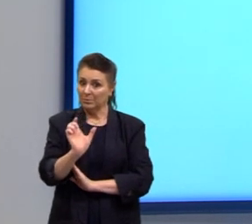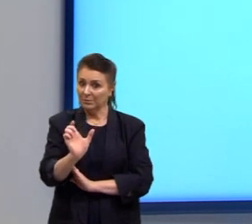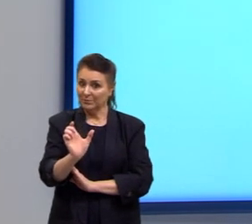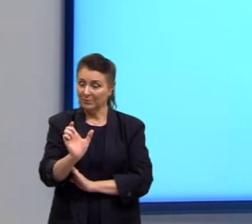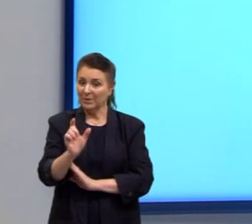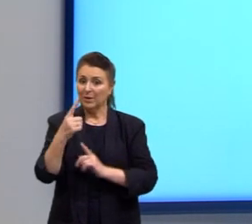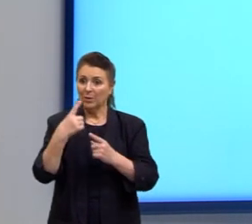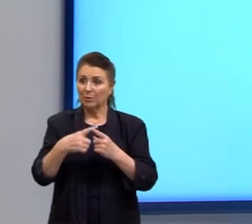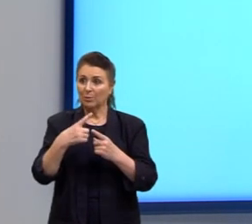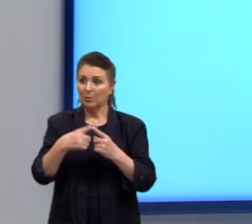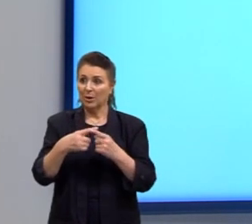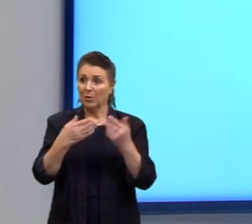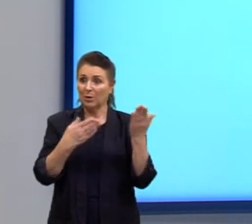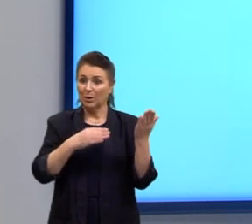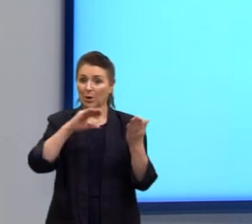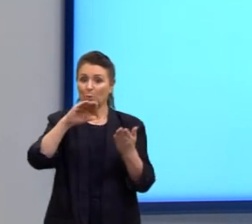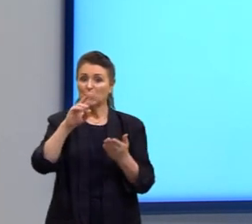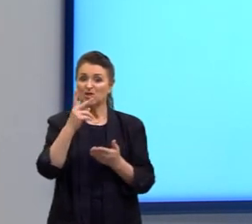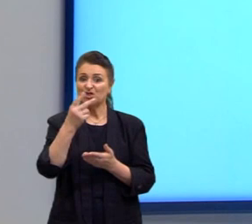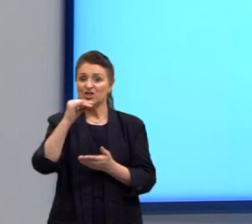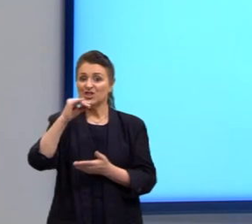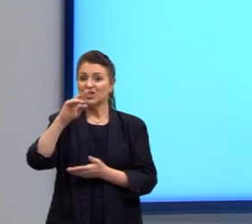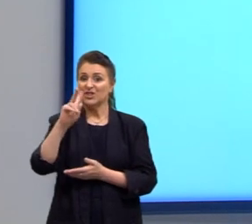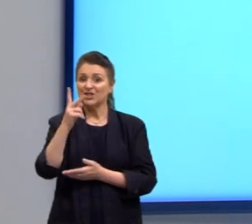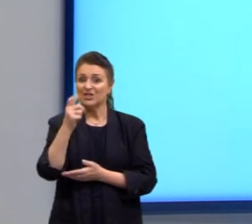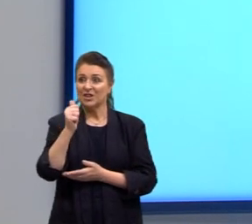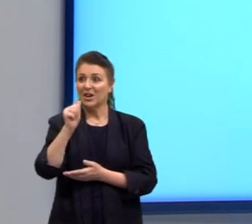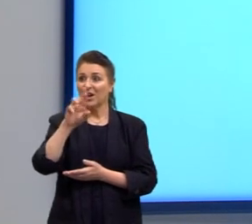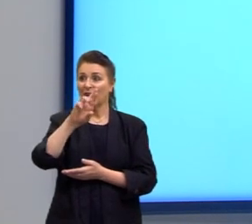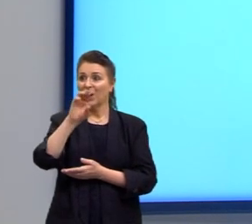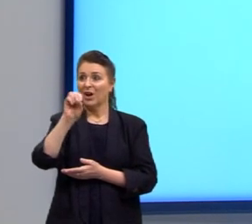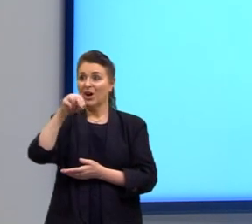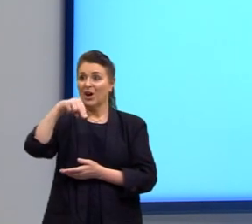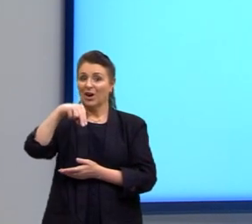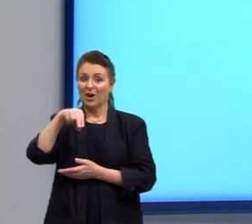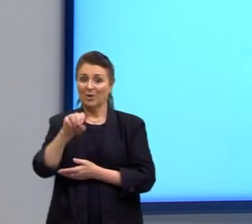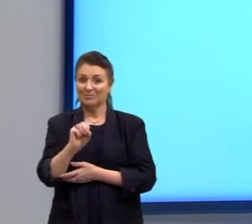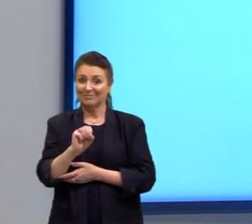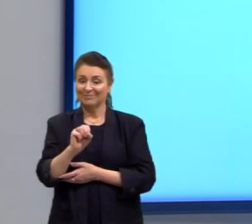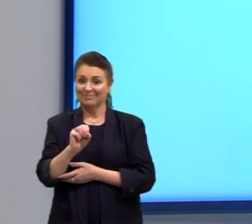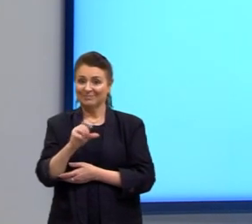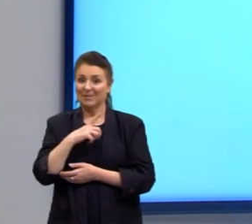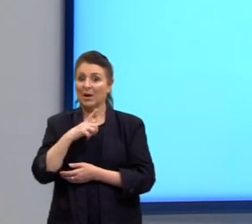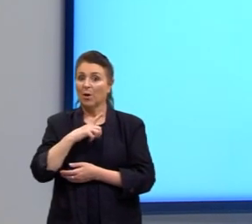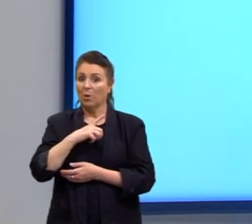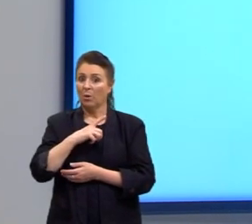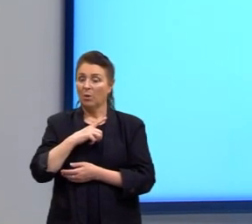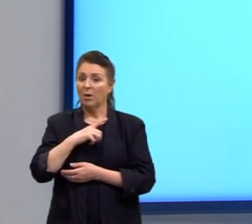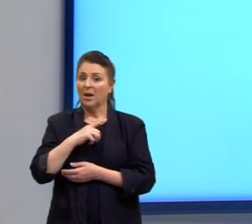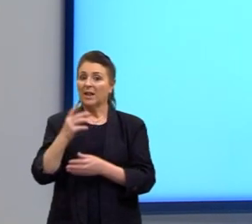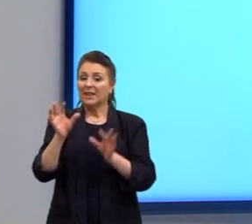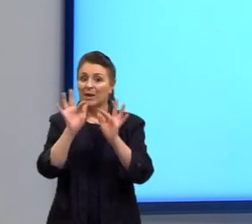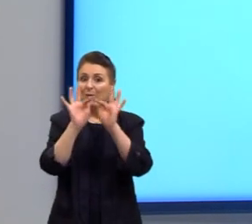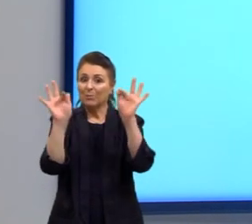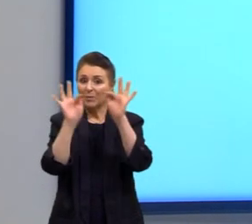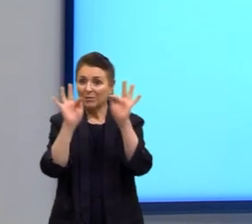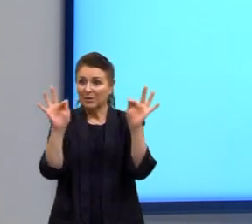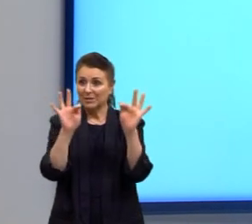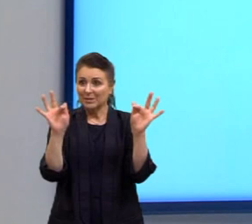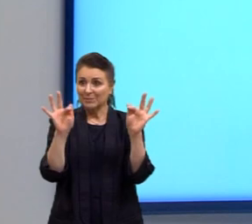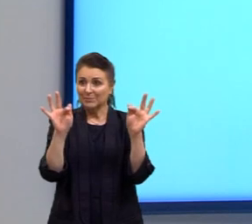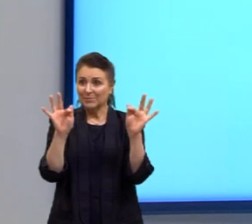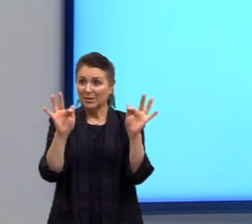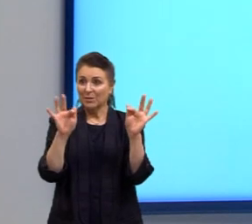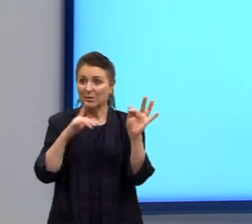porque chicharron é torresmo, mas ele está aqui dentro dessa questão, dentro de uma frase, ojalá que a